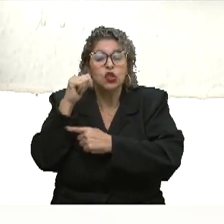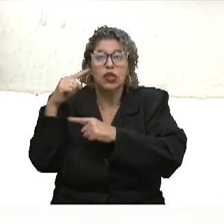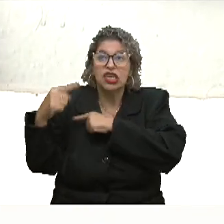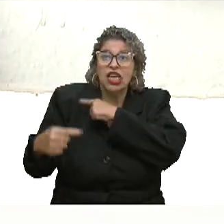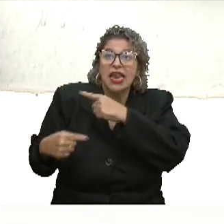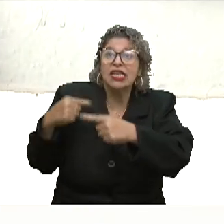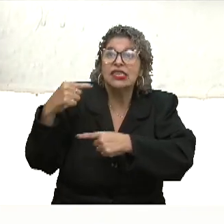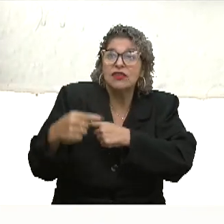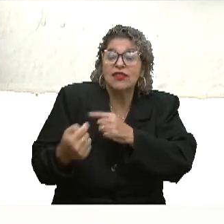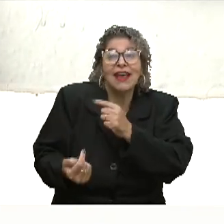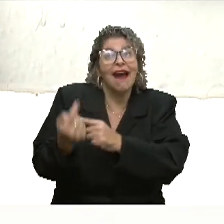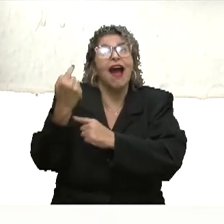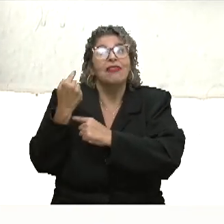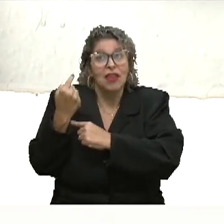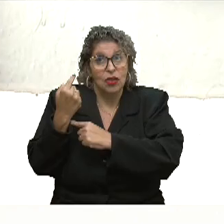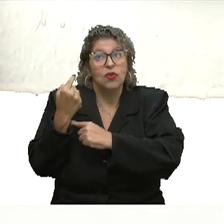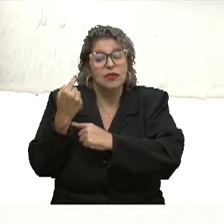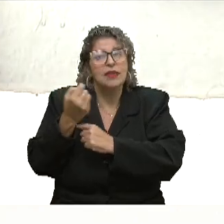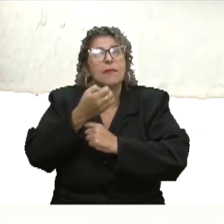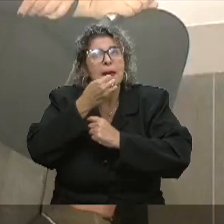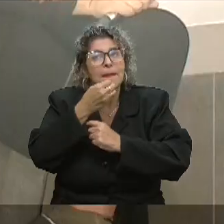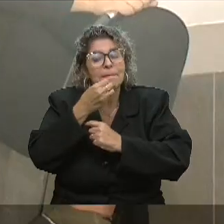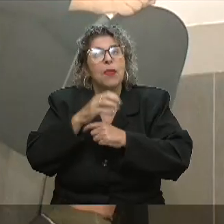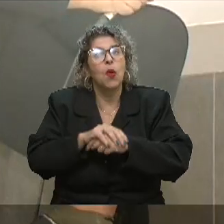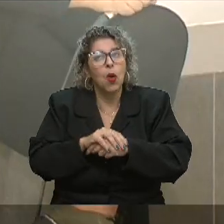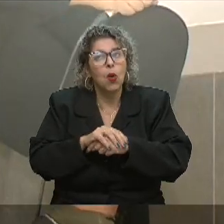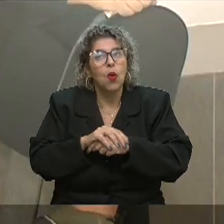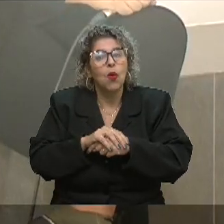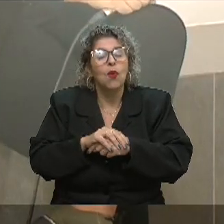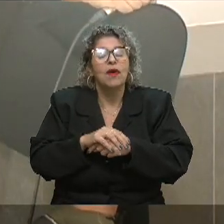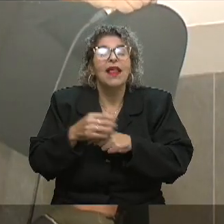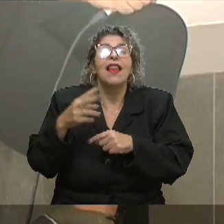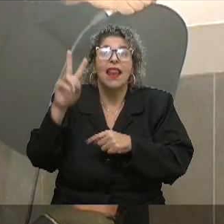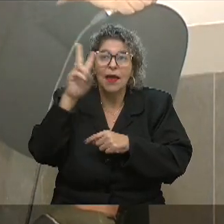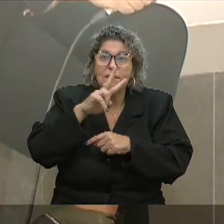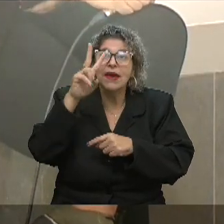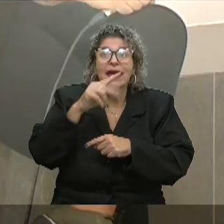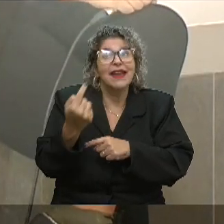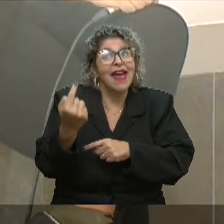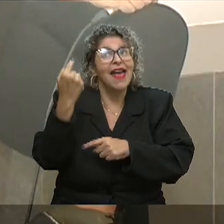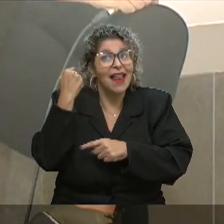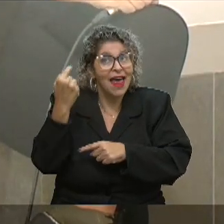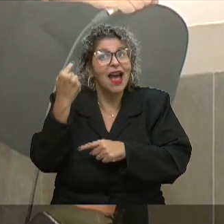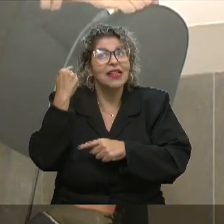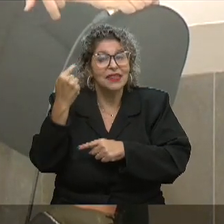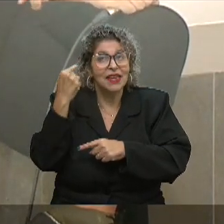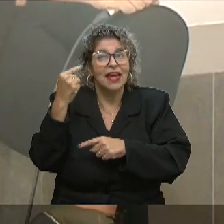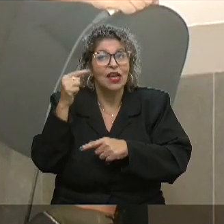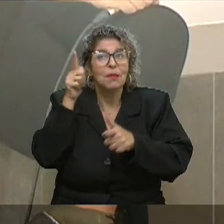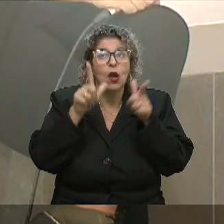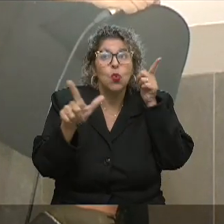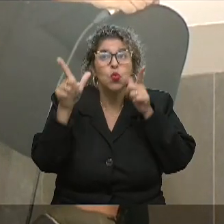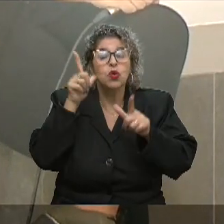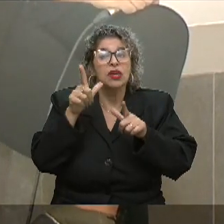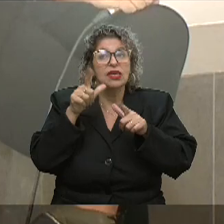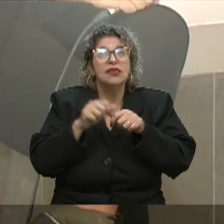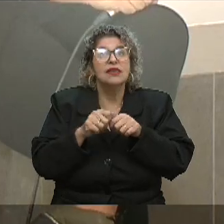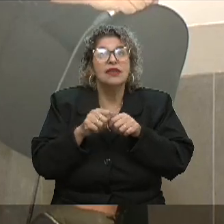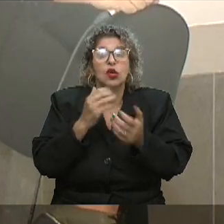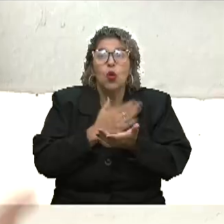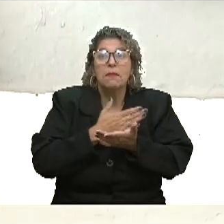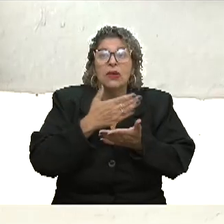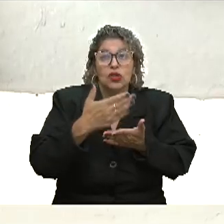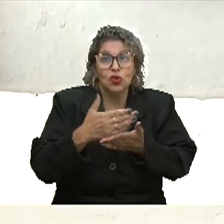anteriores e tudo mais. Então, é importante a gente reconhecer isso para reconhecer que foi realmente uma conquista que partiu da população, partiu